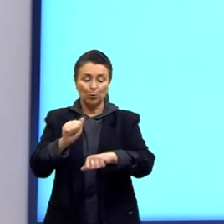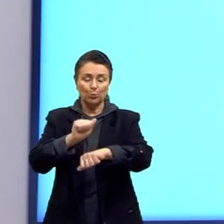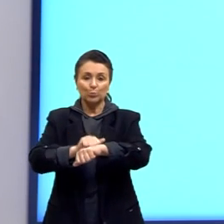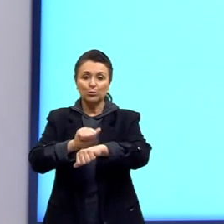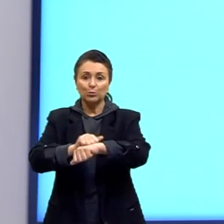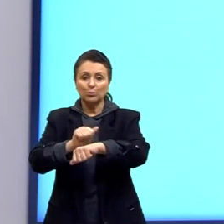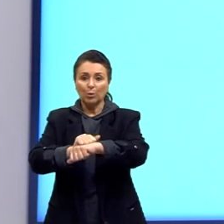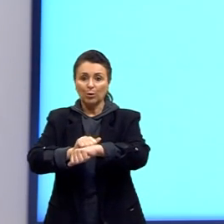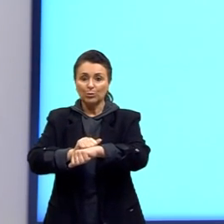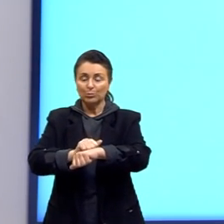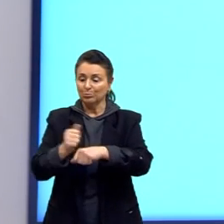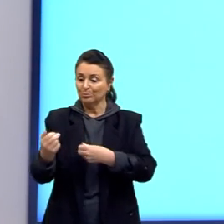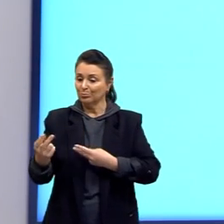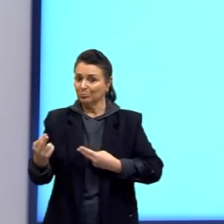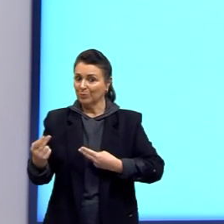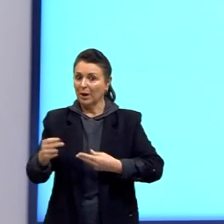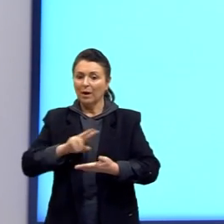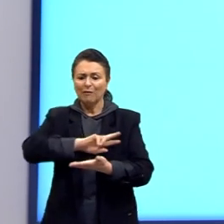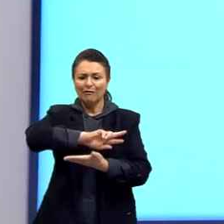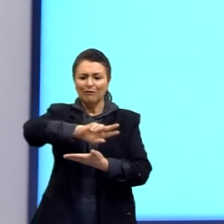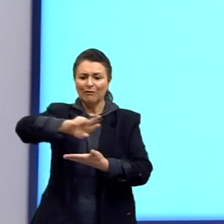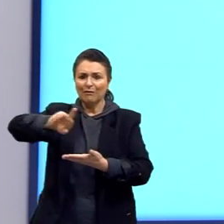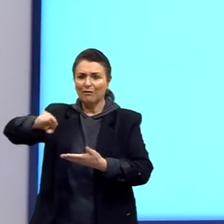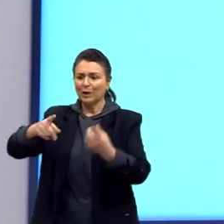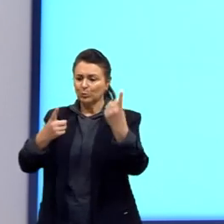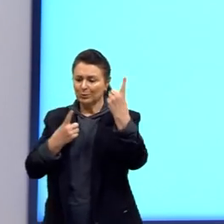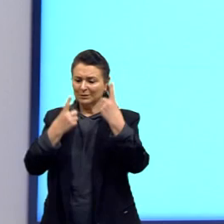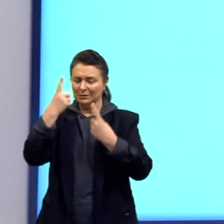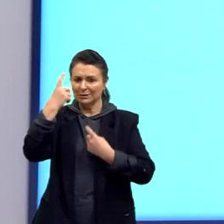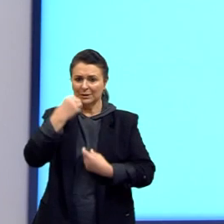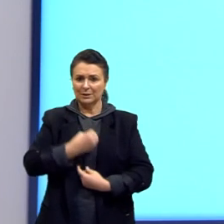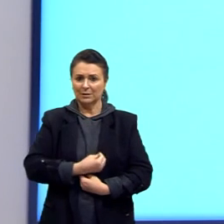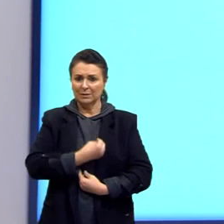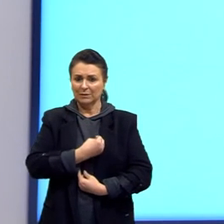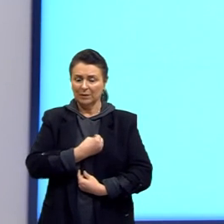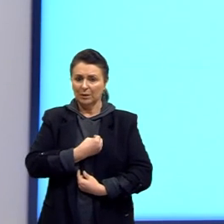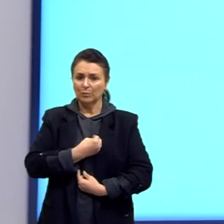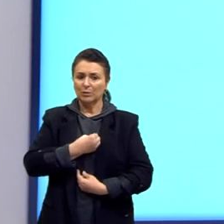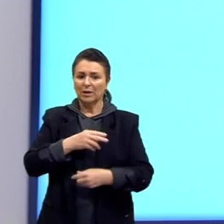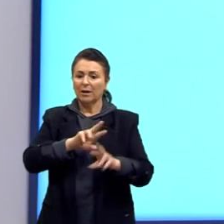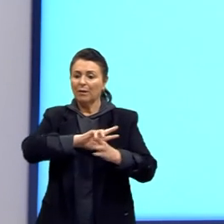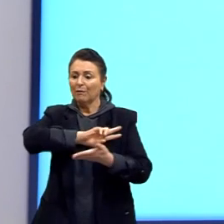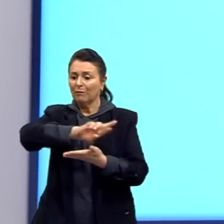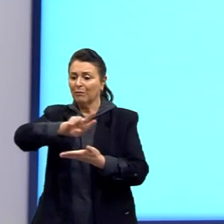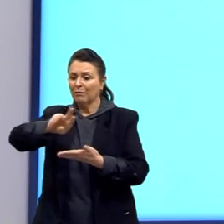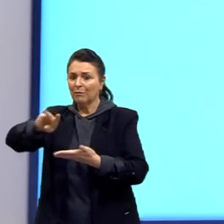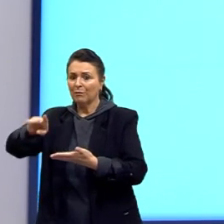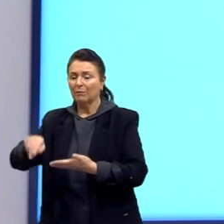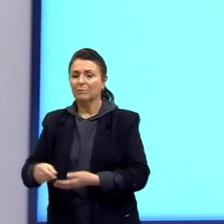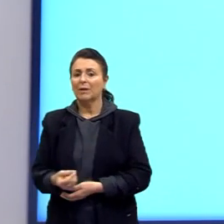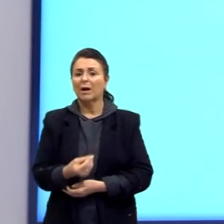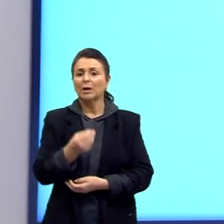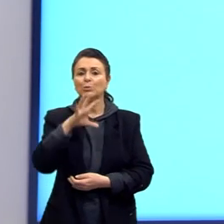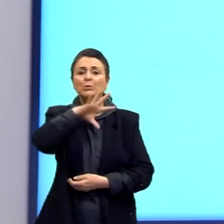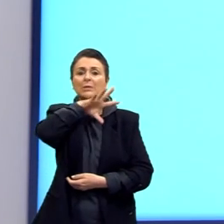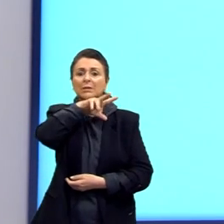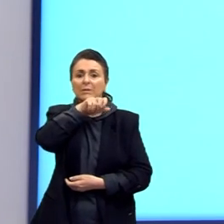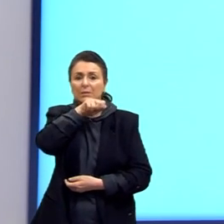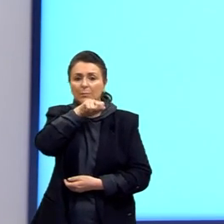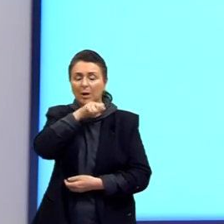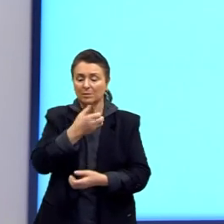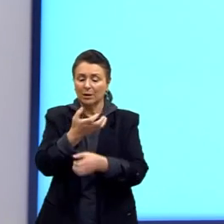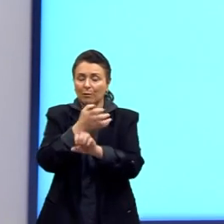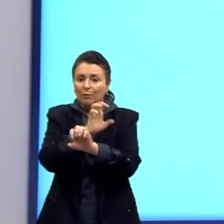de vários seres vivos, aqui no caso, vários animais. Então, desde